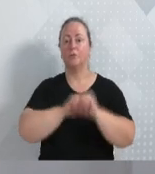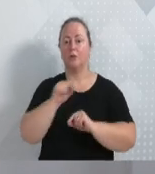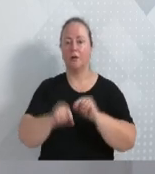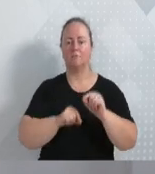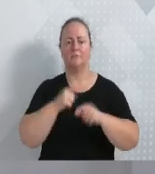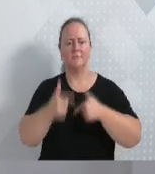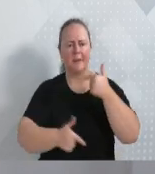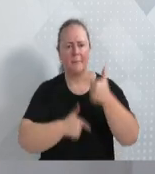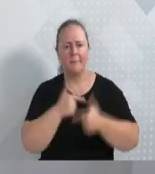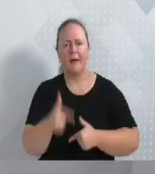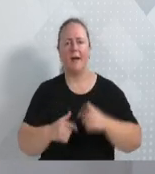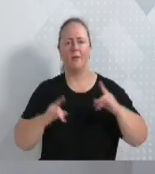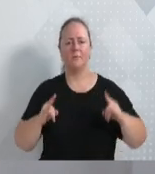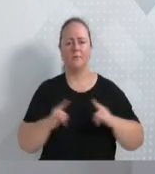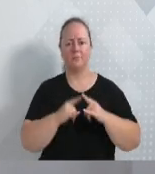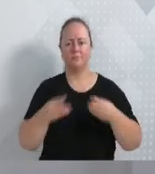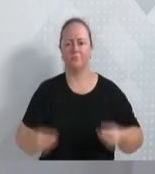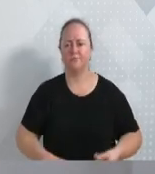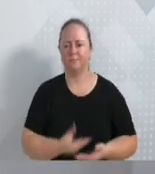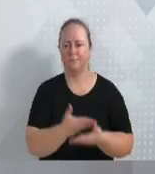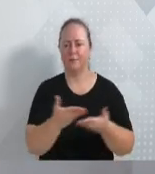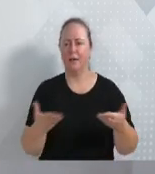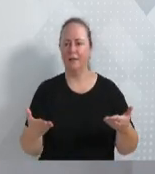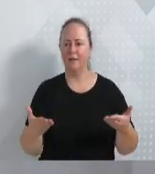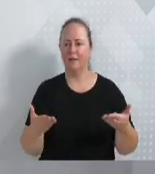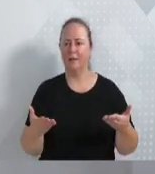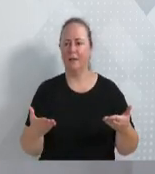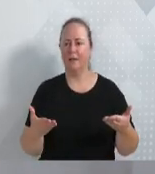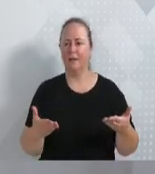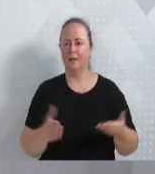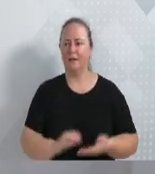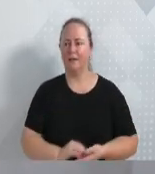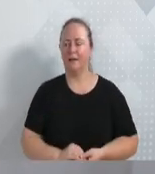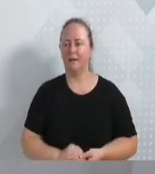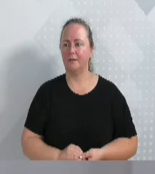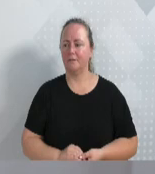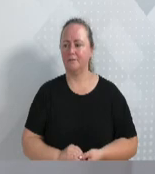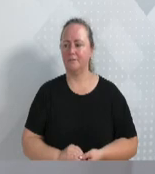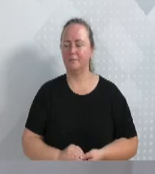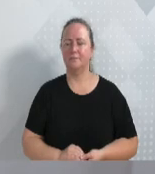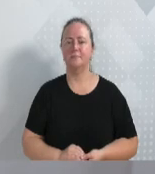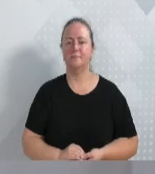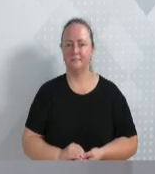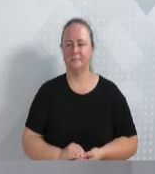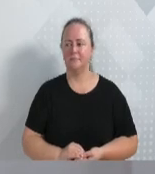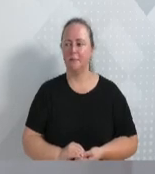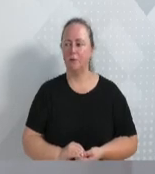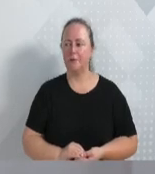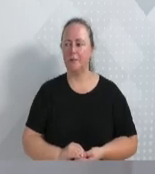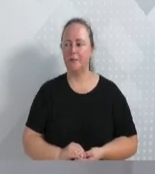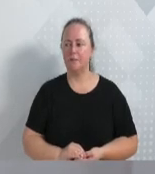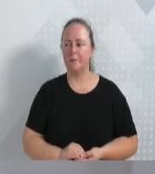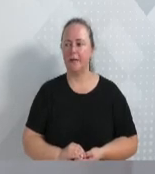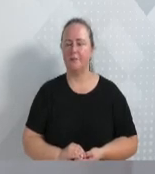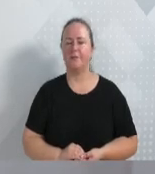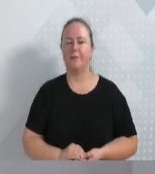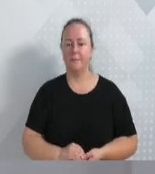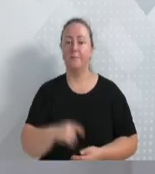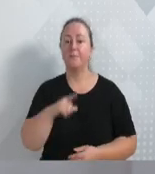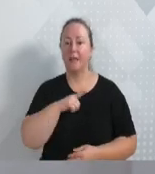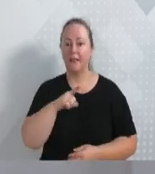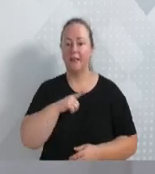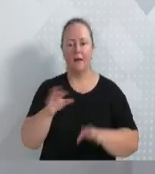instituições de forma facilitada para o cidadão. Em nossa ação, nós coordenamos diversas